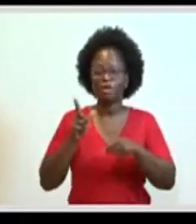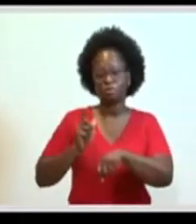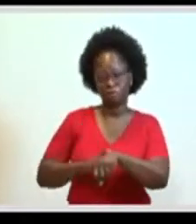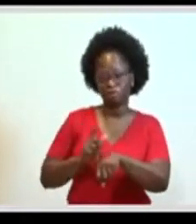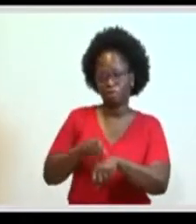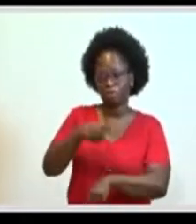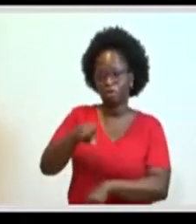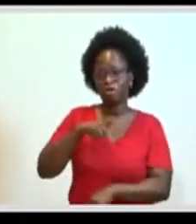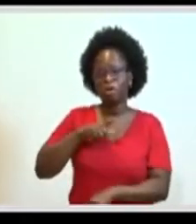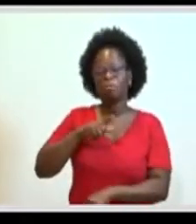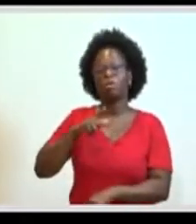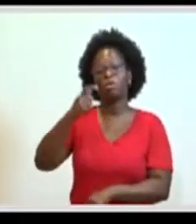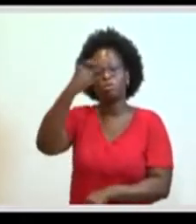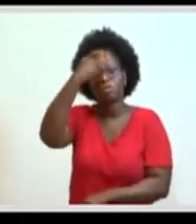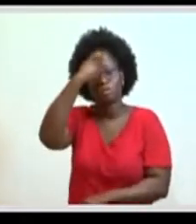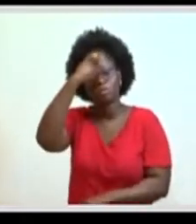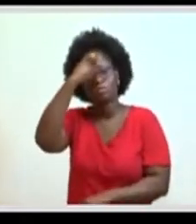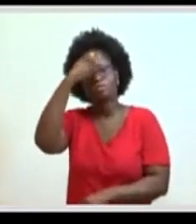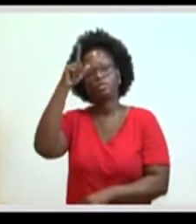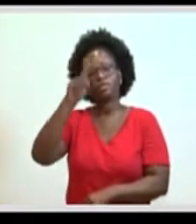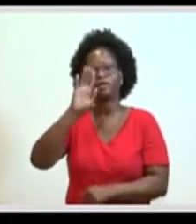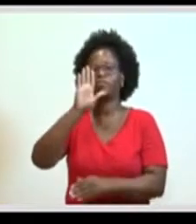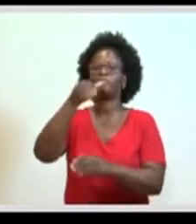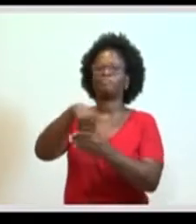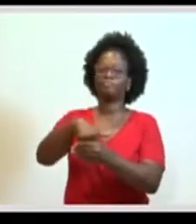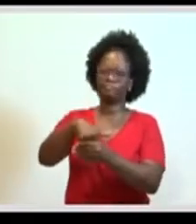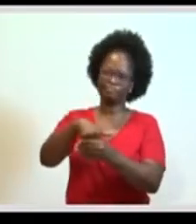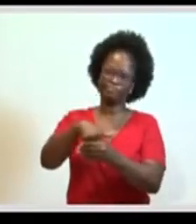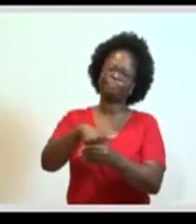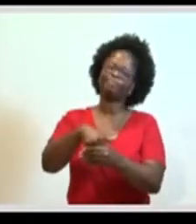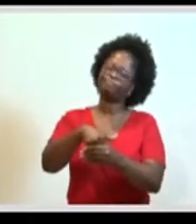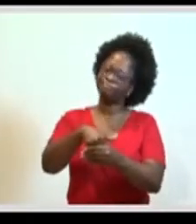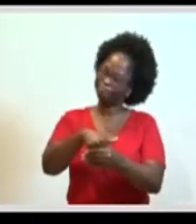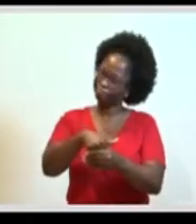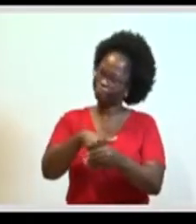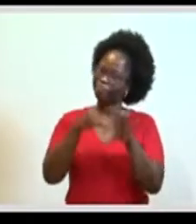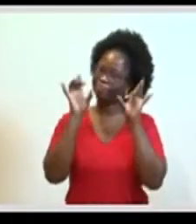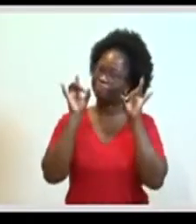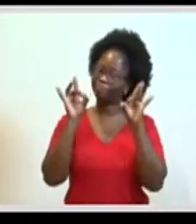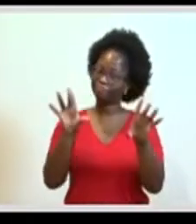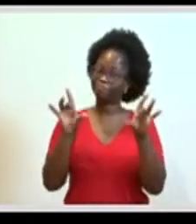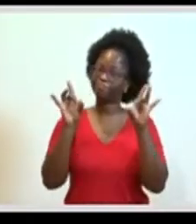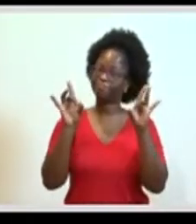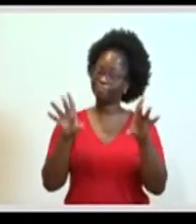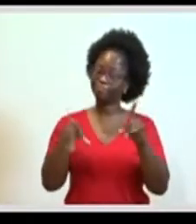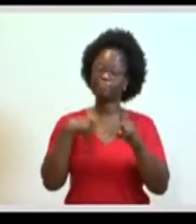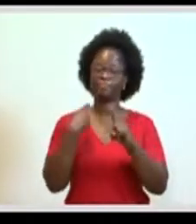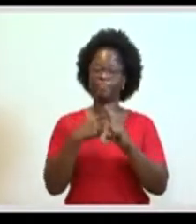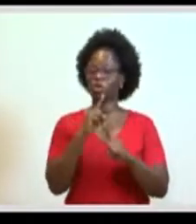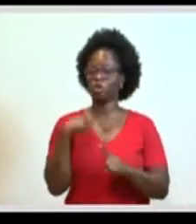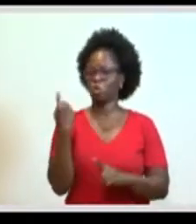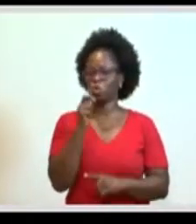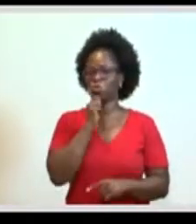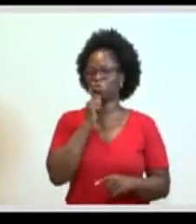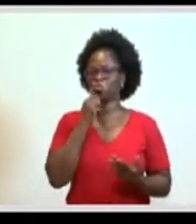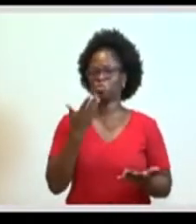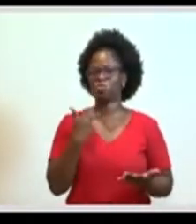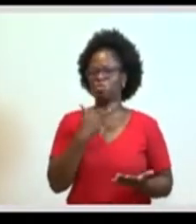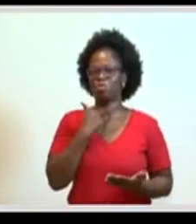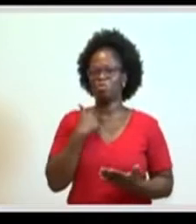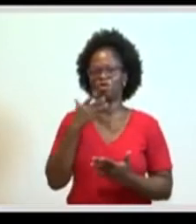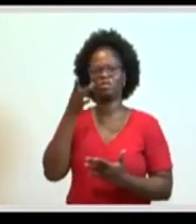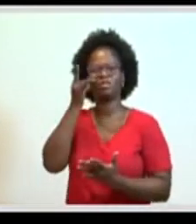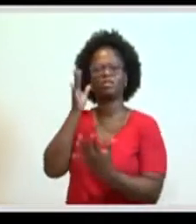consciência de que será uma eleição muito especial, porque nós não poderemos